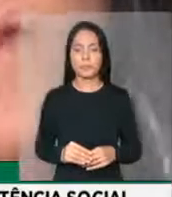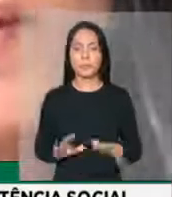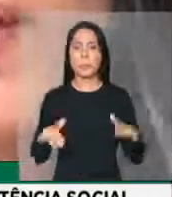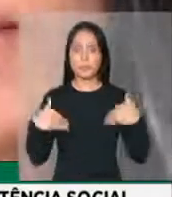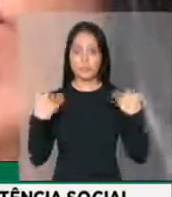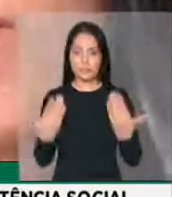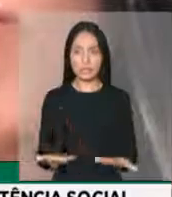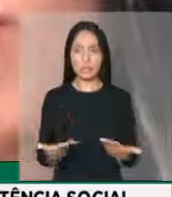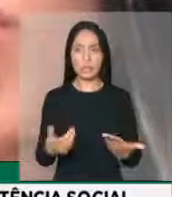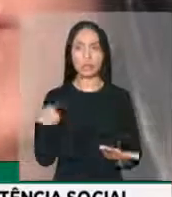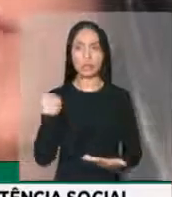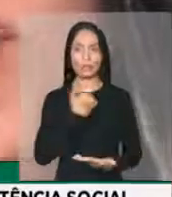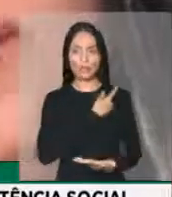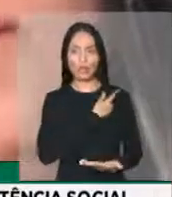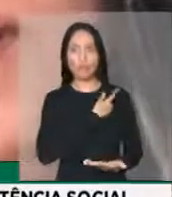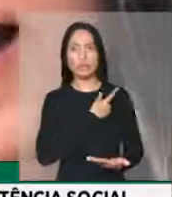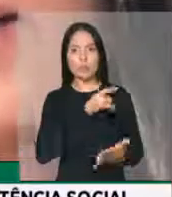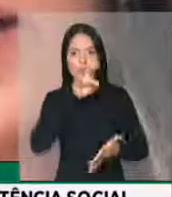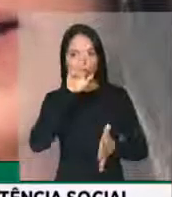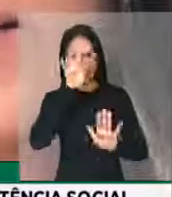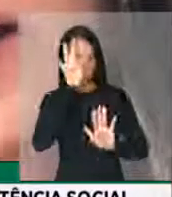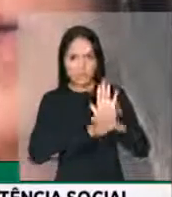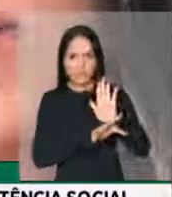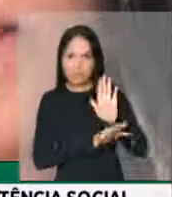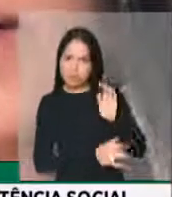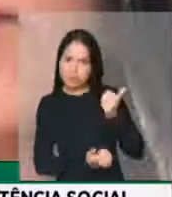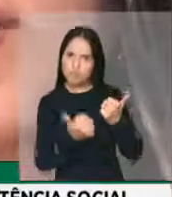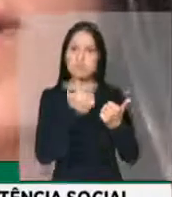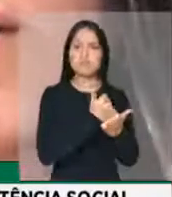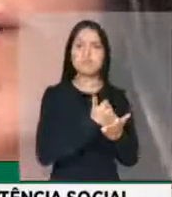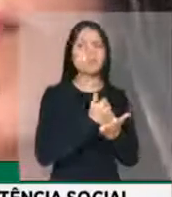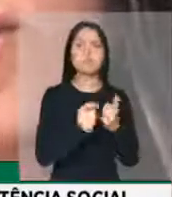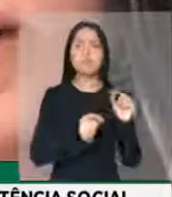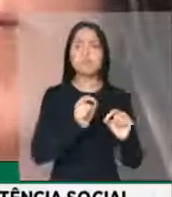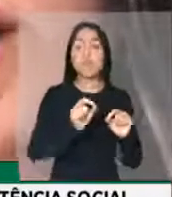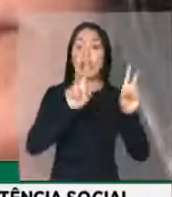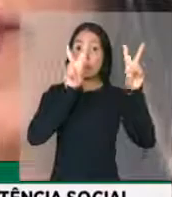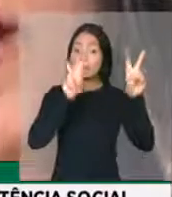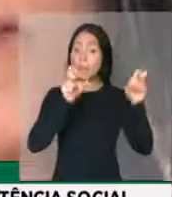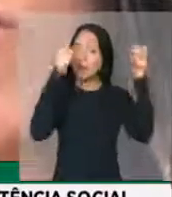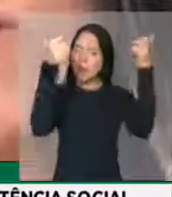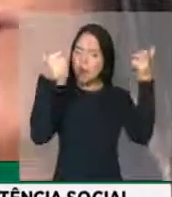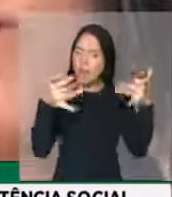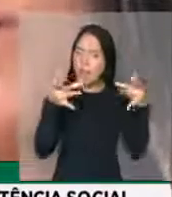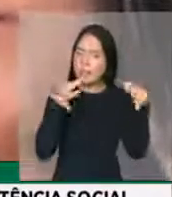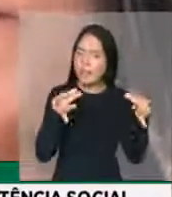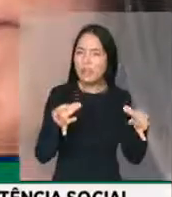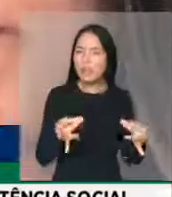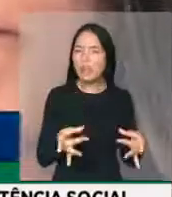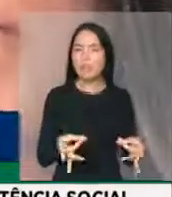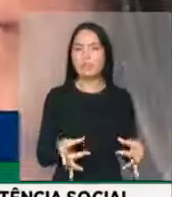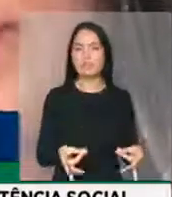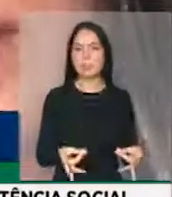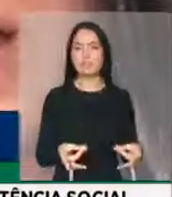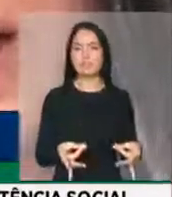Portanto, apresentamos o substitutivo de forma a esclarecer que os repasses financeiros são feitos pela União, por intermédio do Fundo